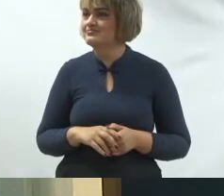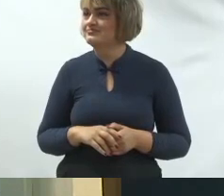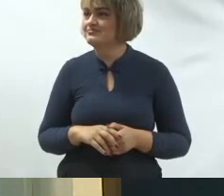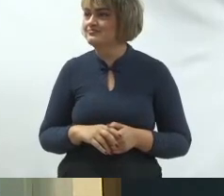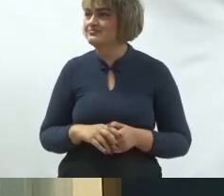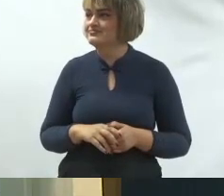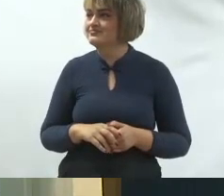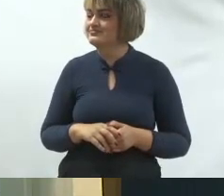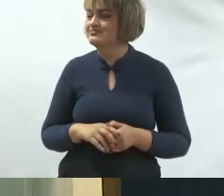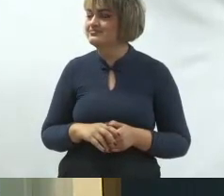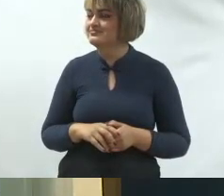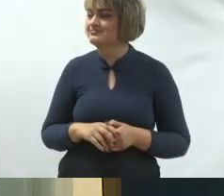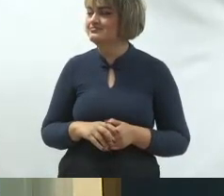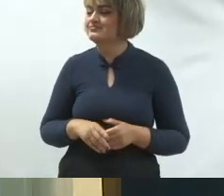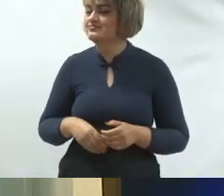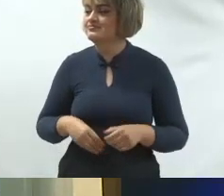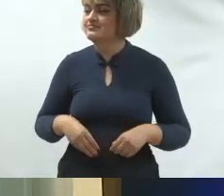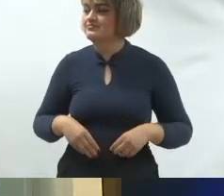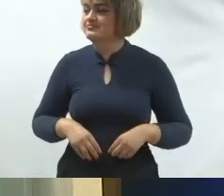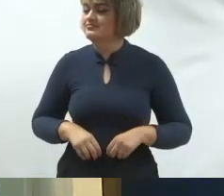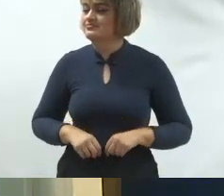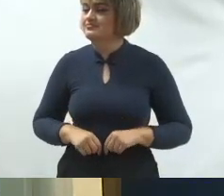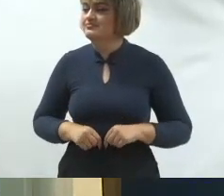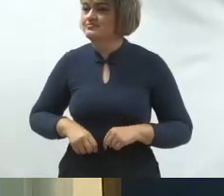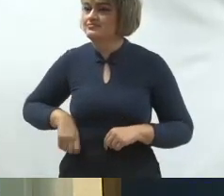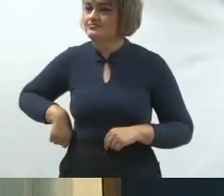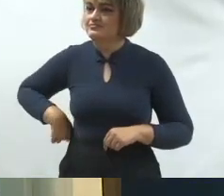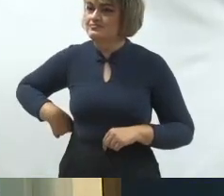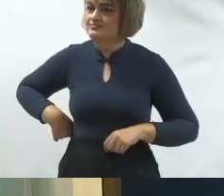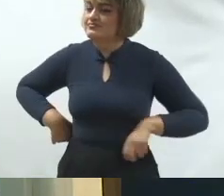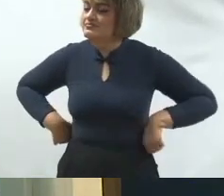Para trás? Aqui? Aqui?